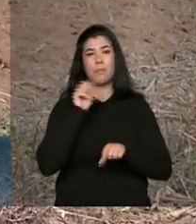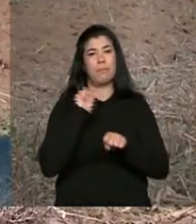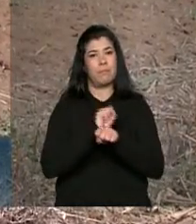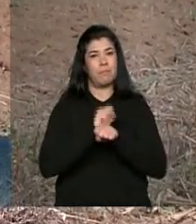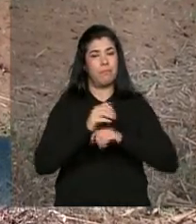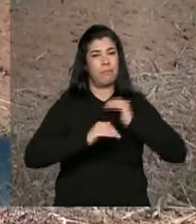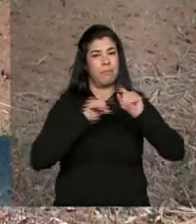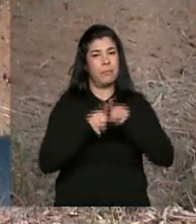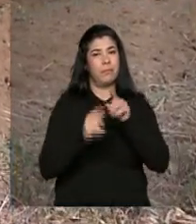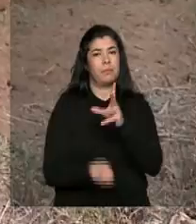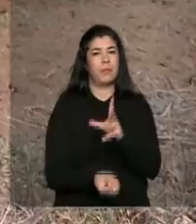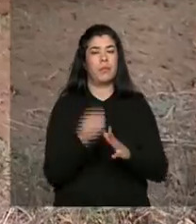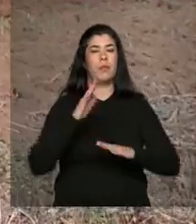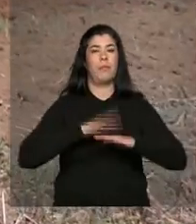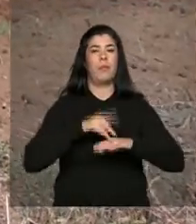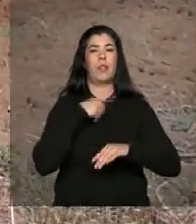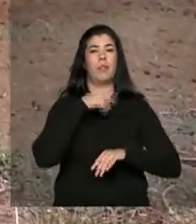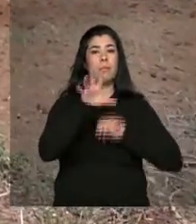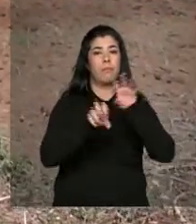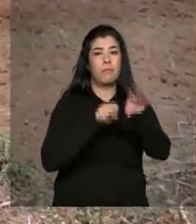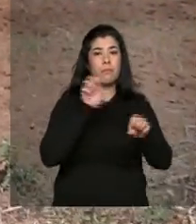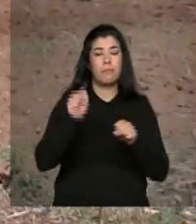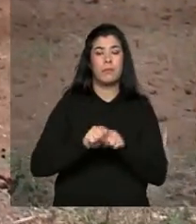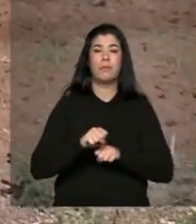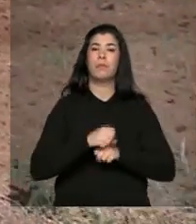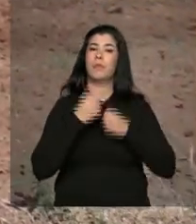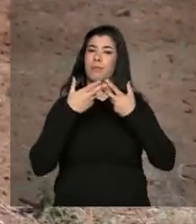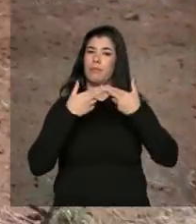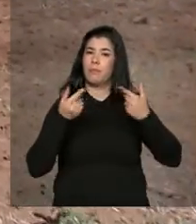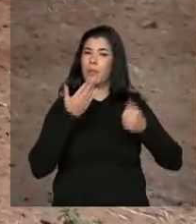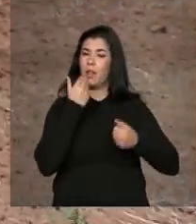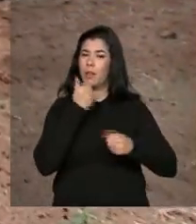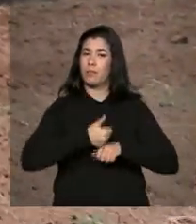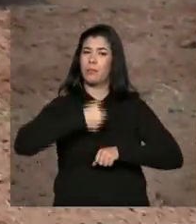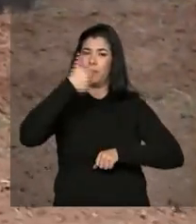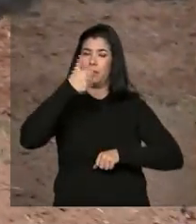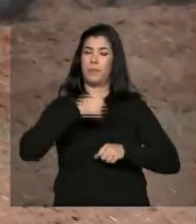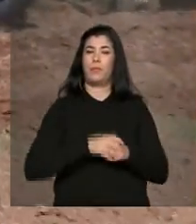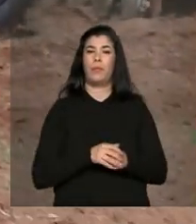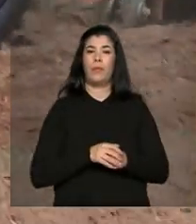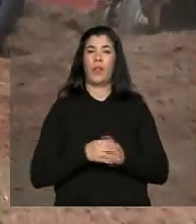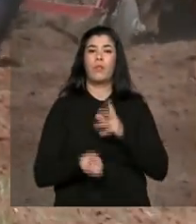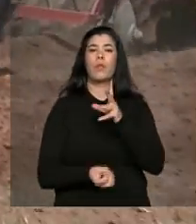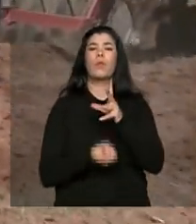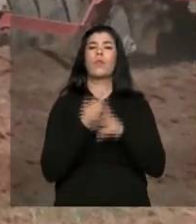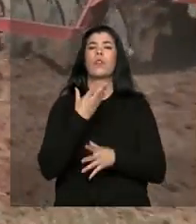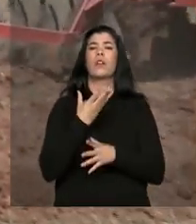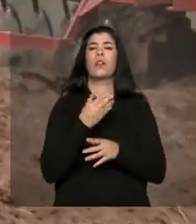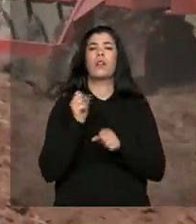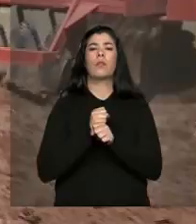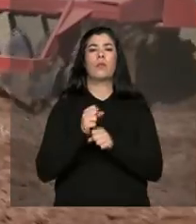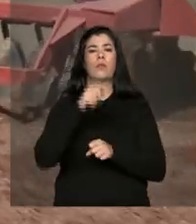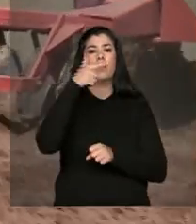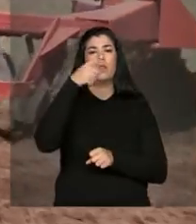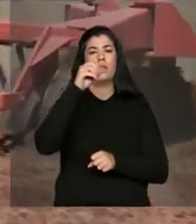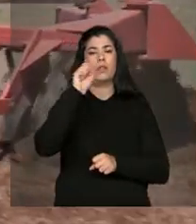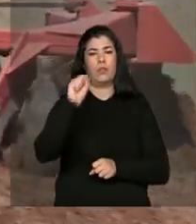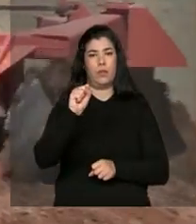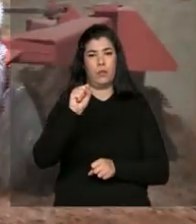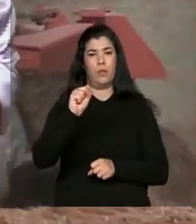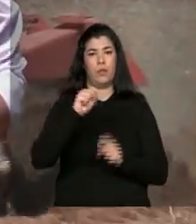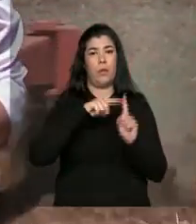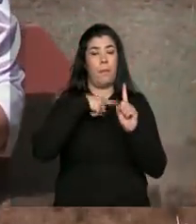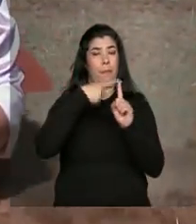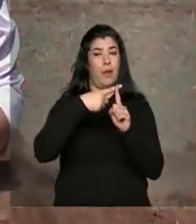produtividade e colher alimentos de maior qualidade. Desde que foi criado em 2008, o programa Mais